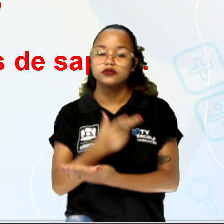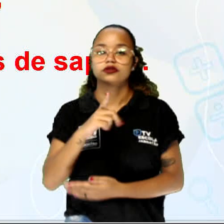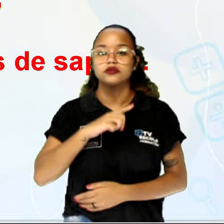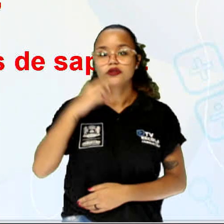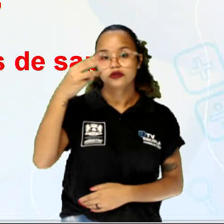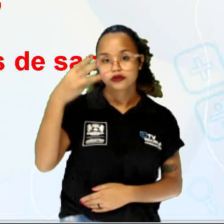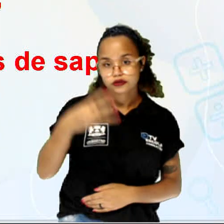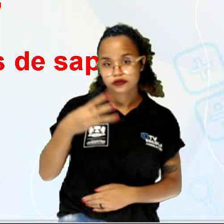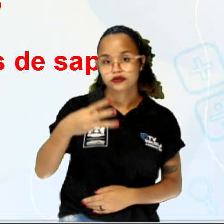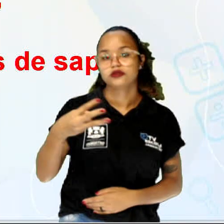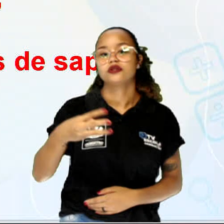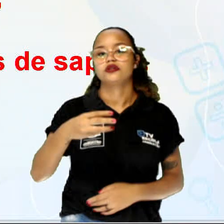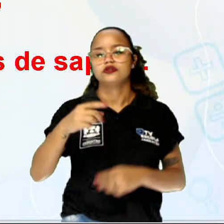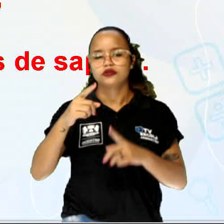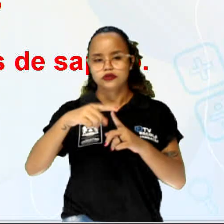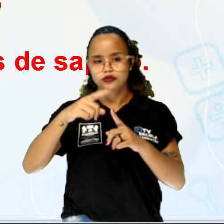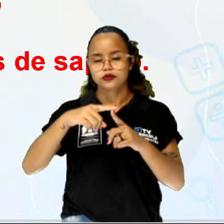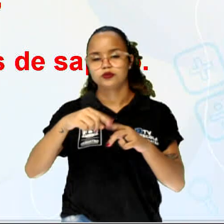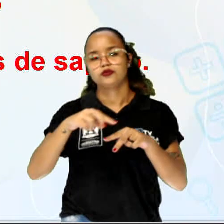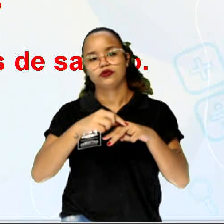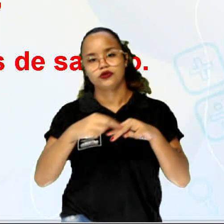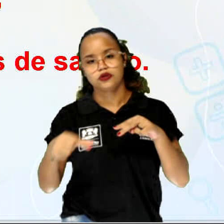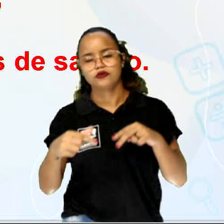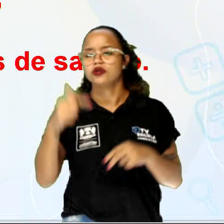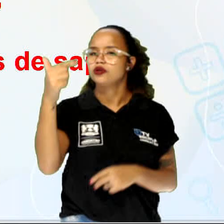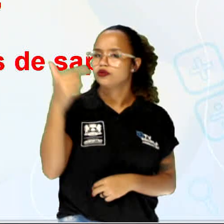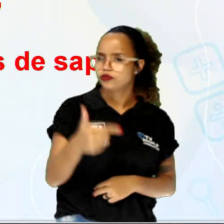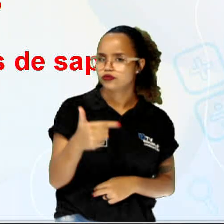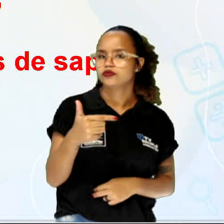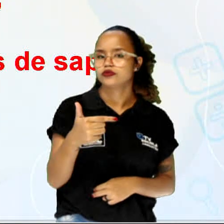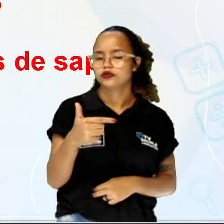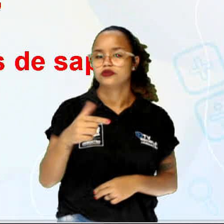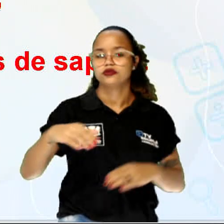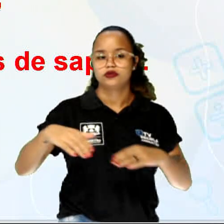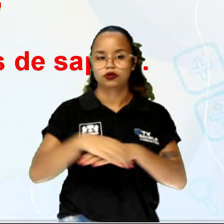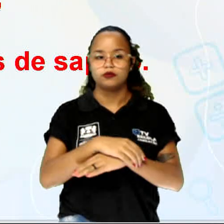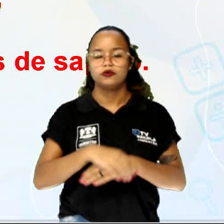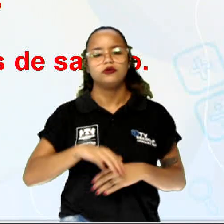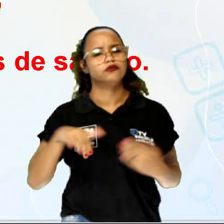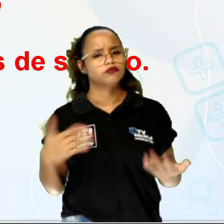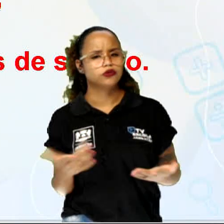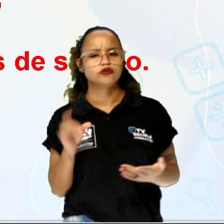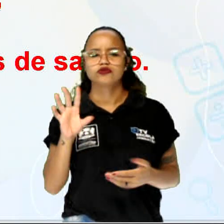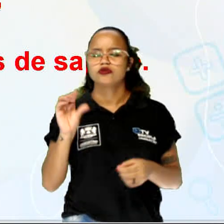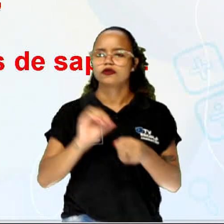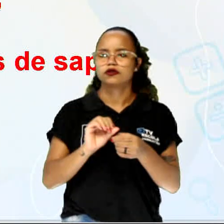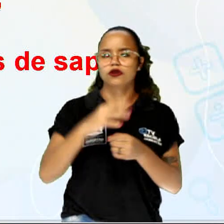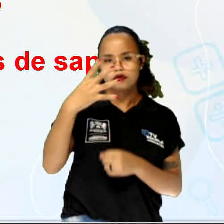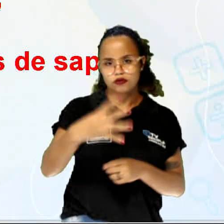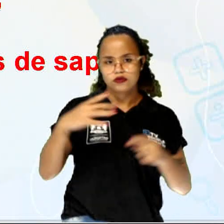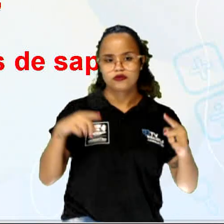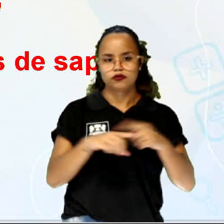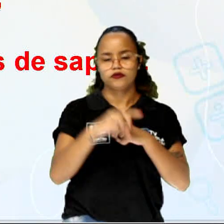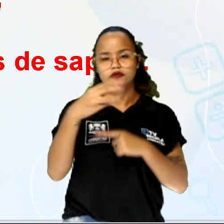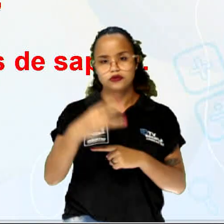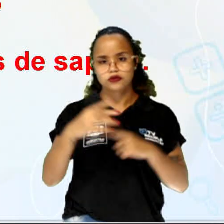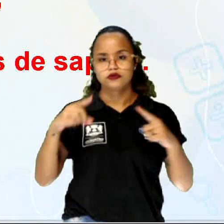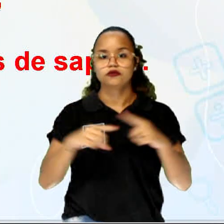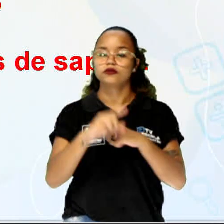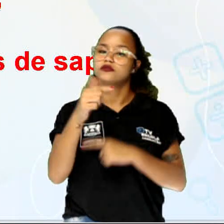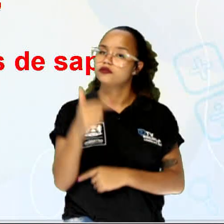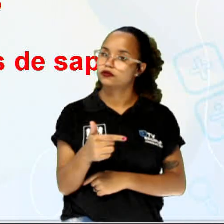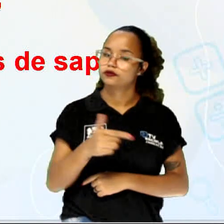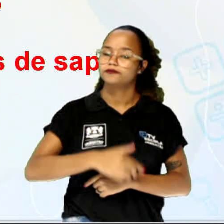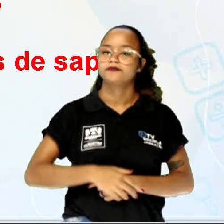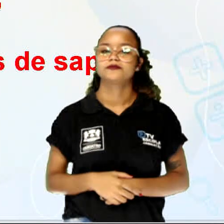e 2 opções de sapato. Então, se eu quiser encontrar o resultado, basta eu fazer 4 vezes 3 vezes 2.